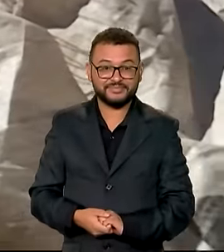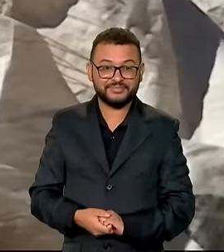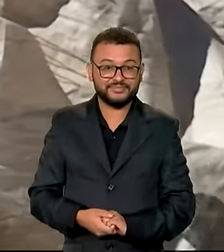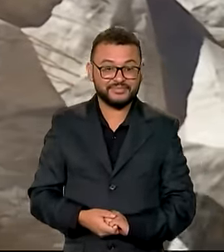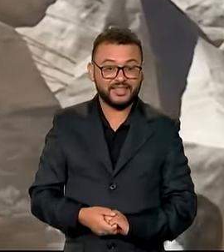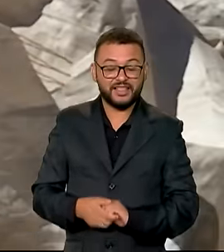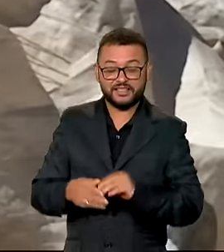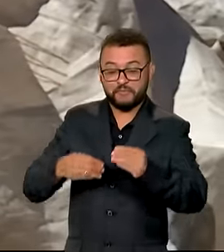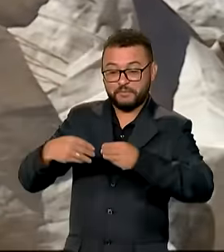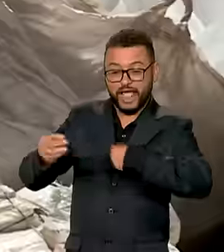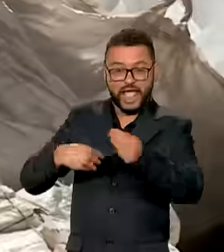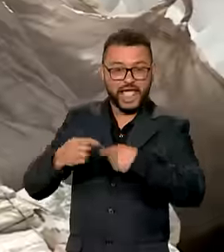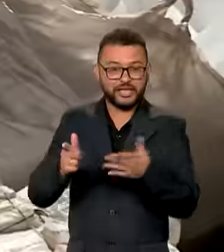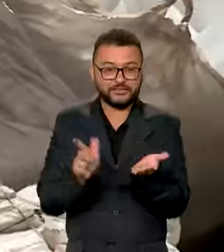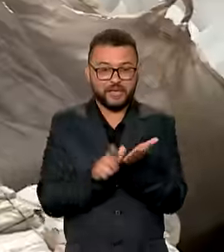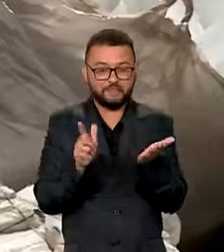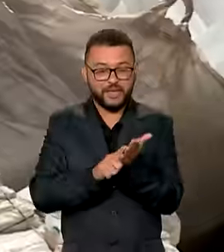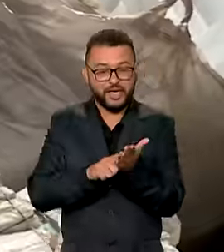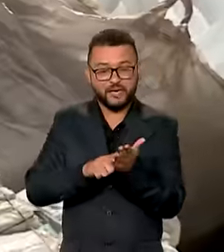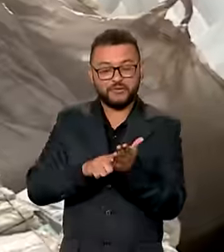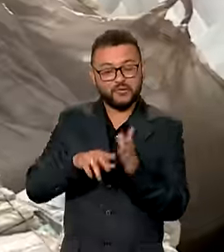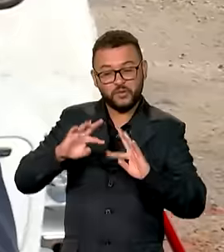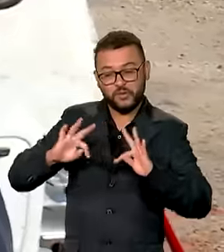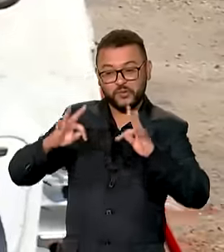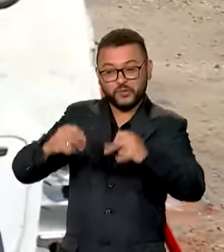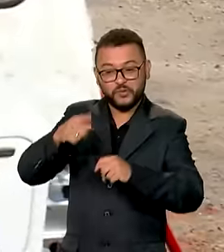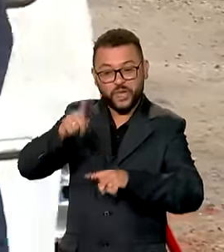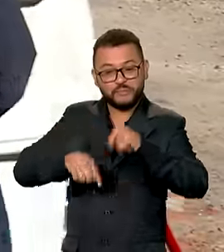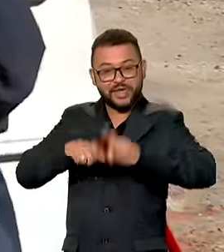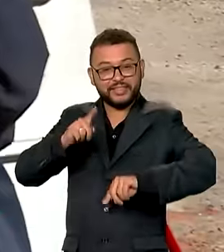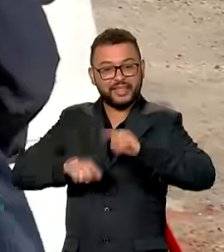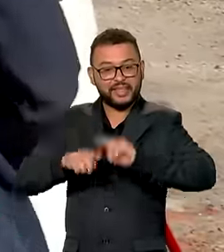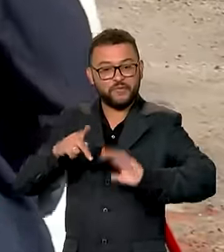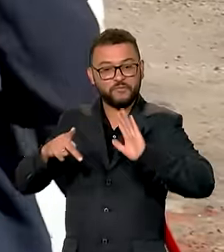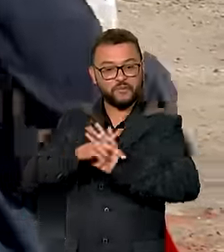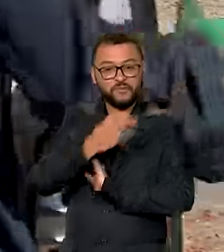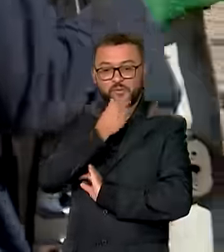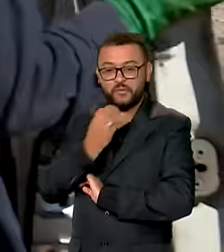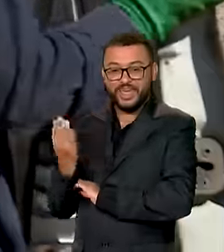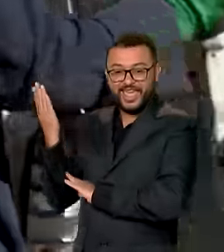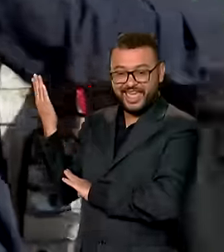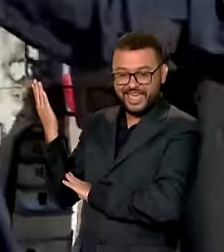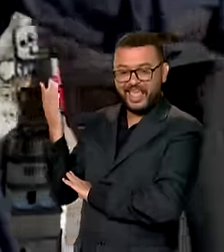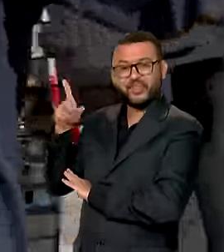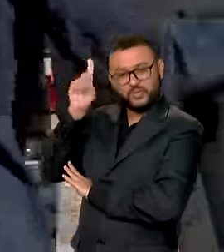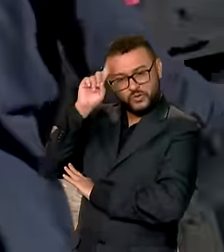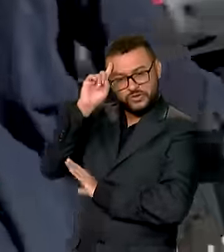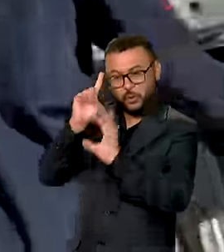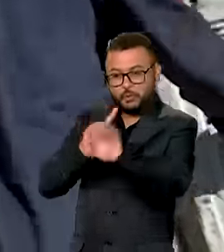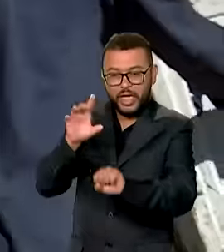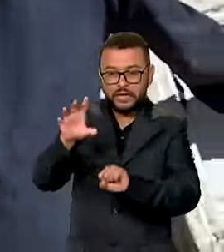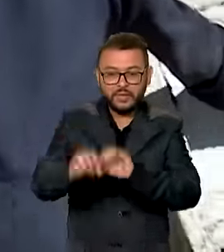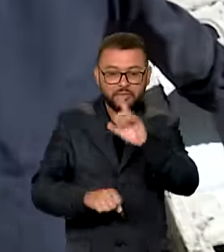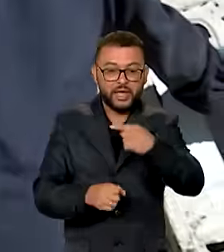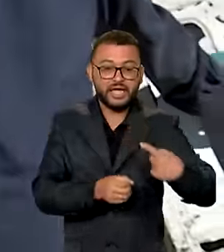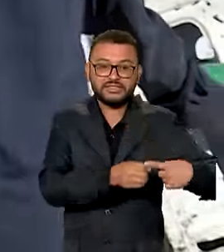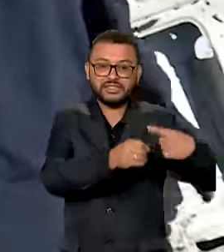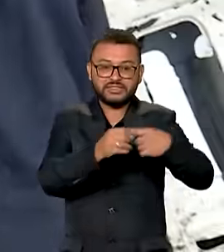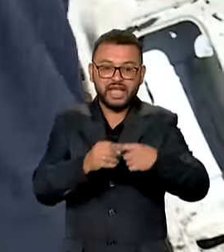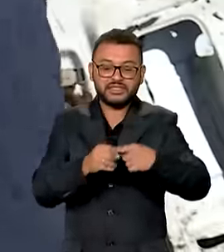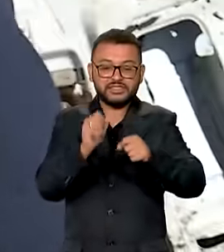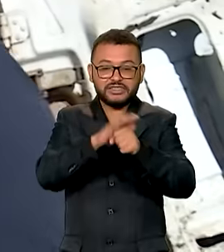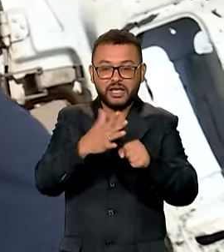Plástico, papel e papelão são alguns dos materiais que o Genilson cata todos os dias na cidade de